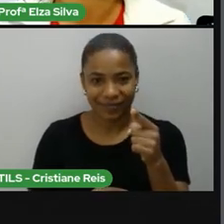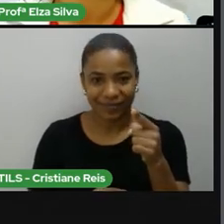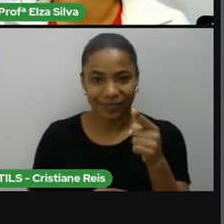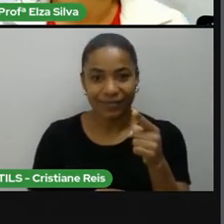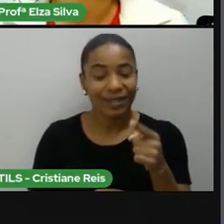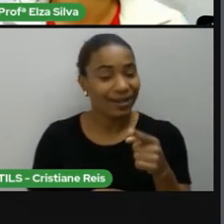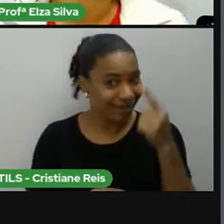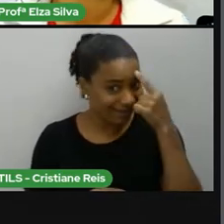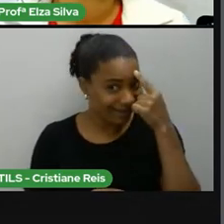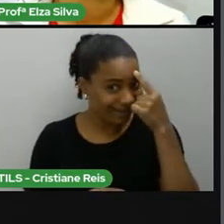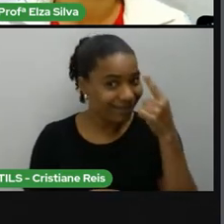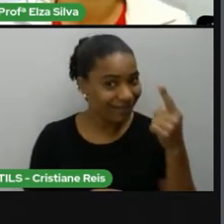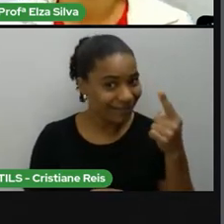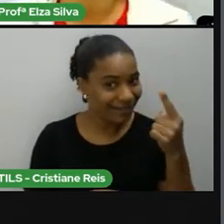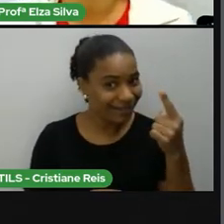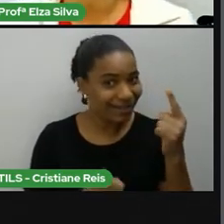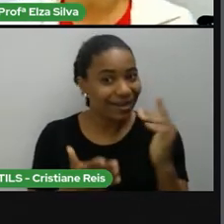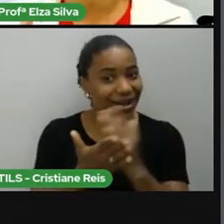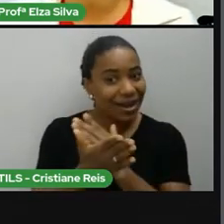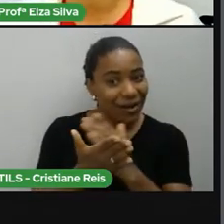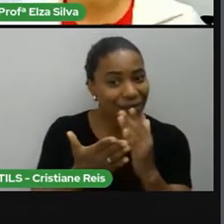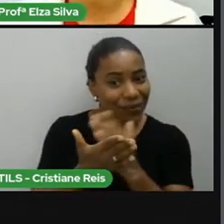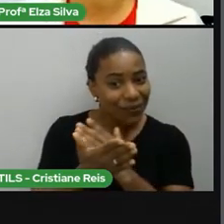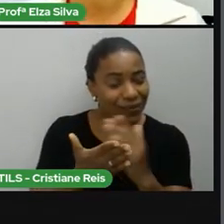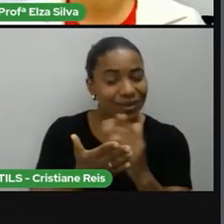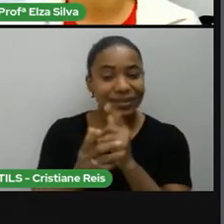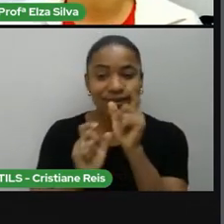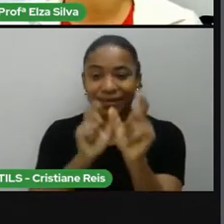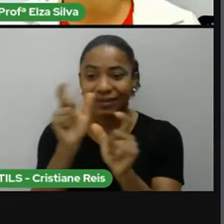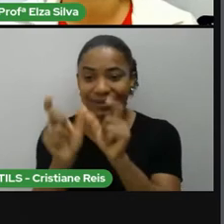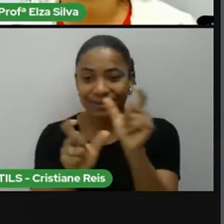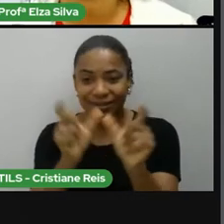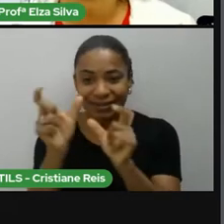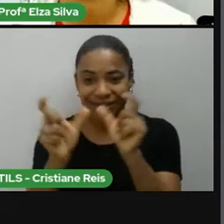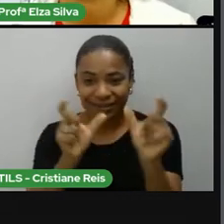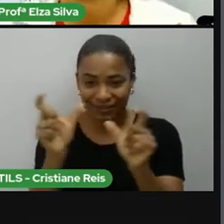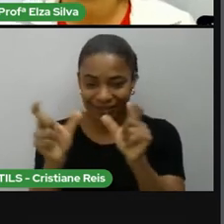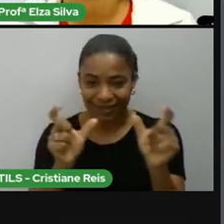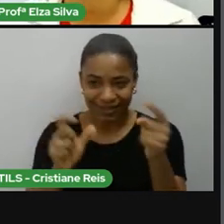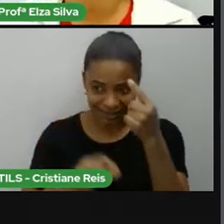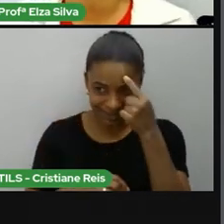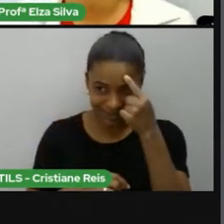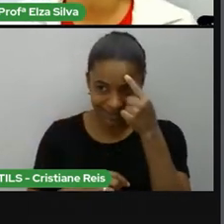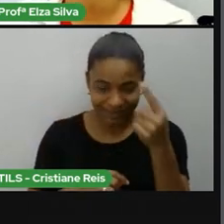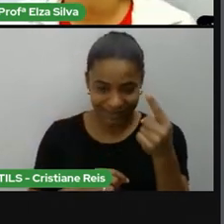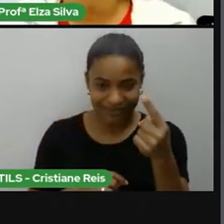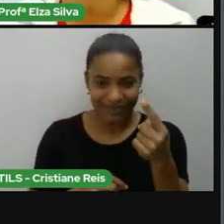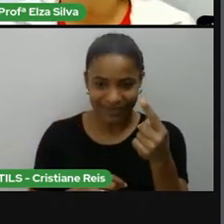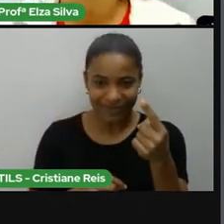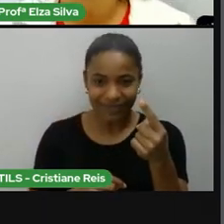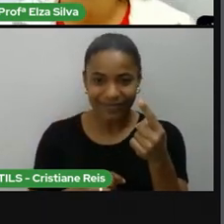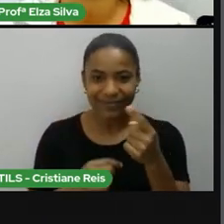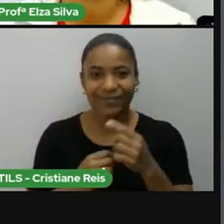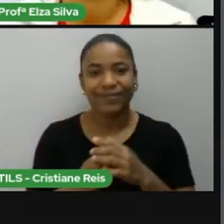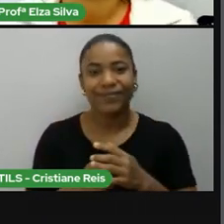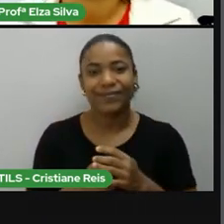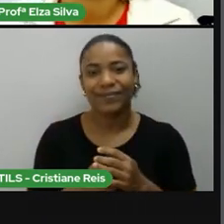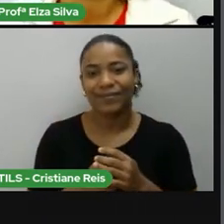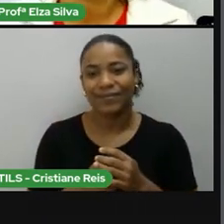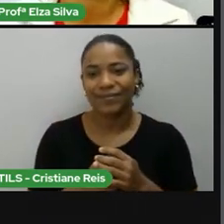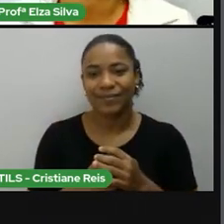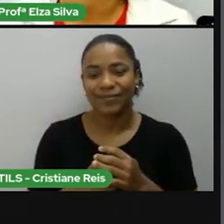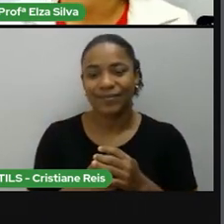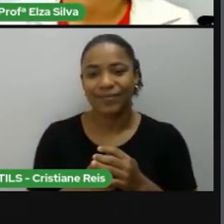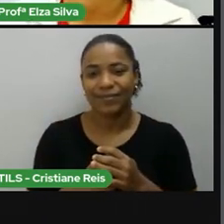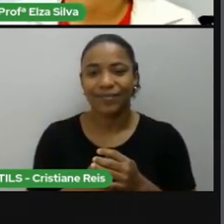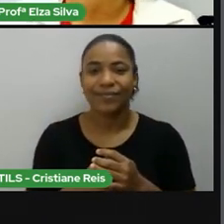o que eu disse antes. Aquelas time expressions que nós vimos nos exemplos, elas aparecem aqui também. Então,